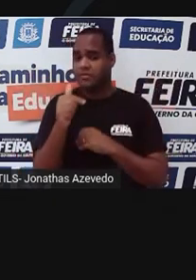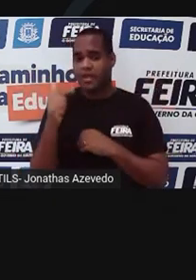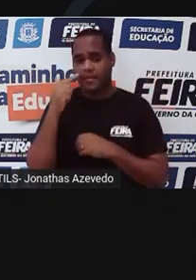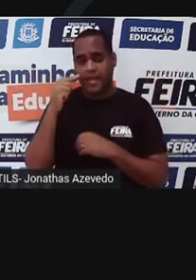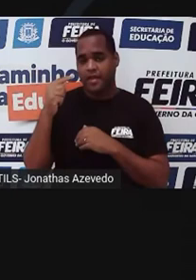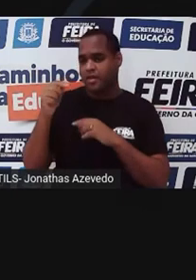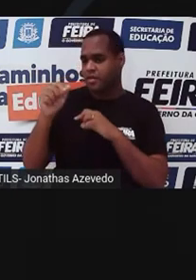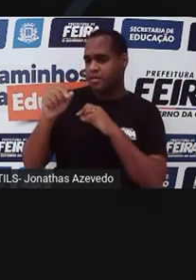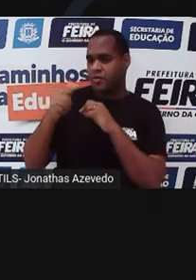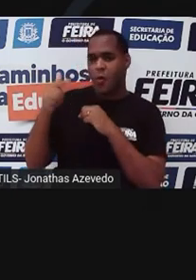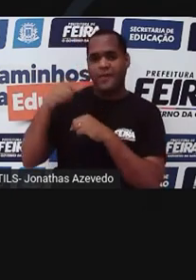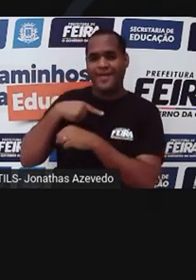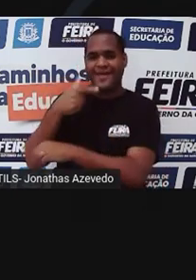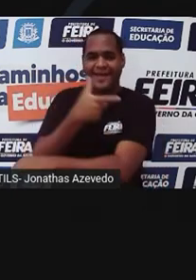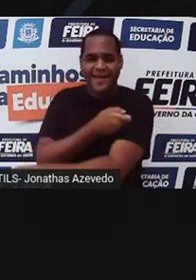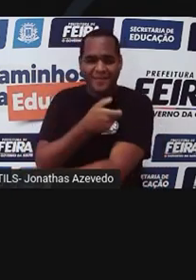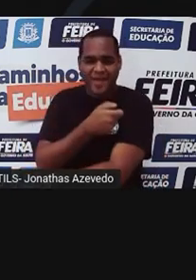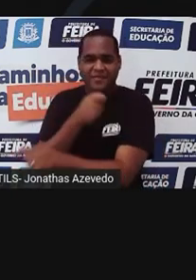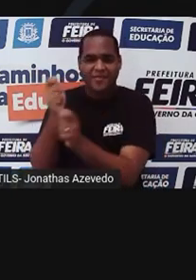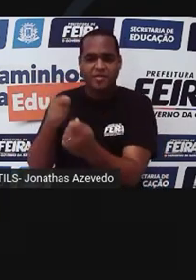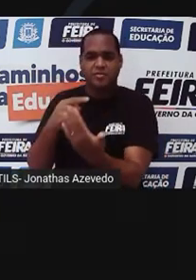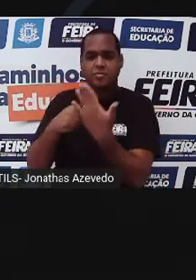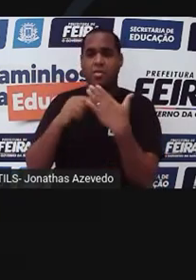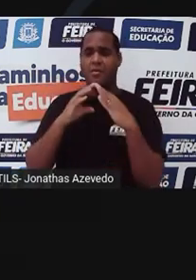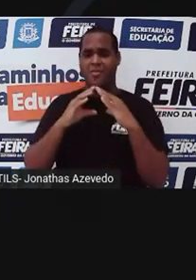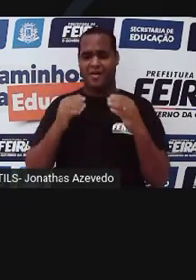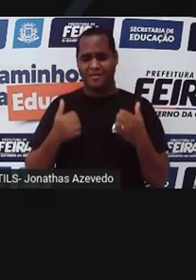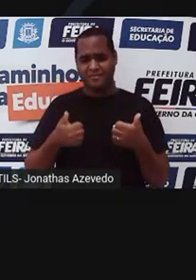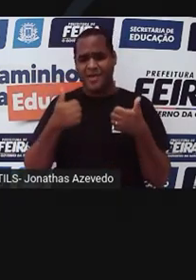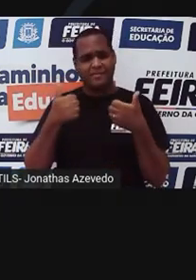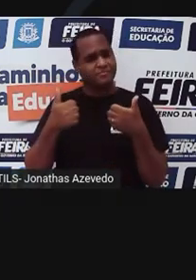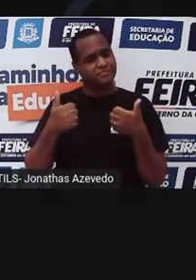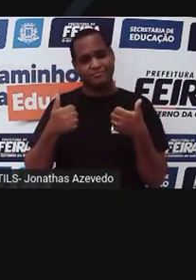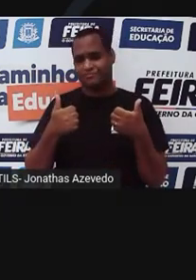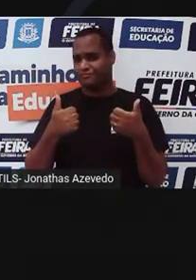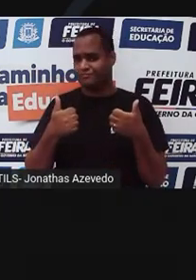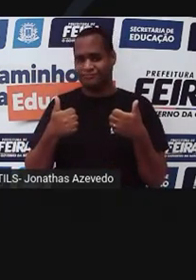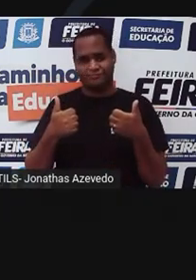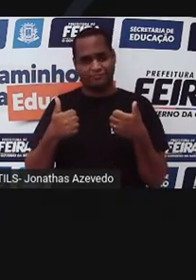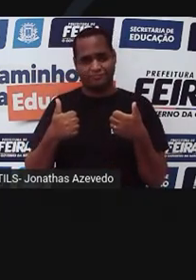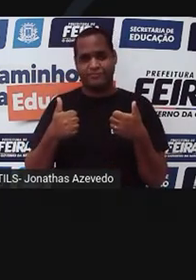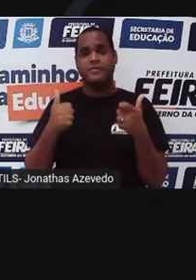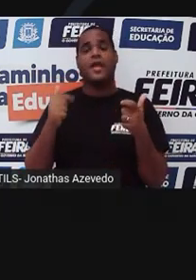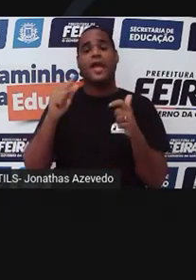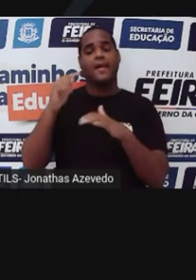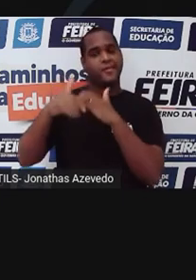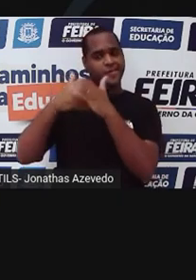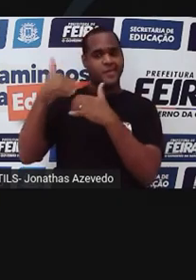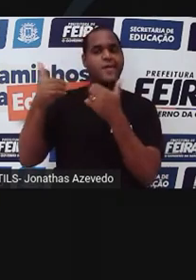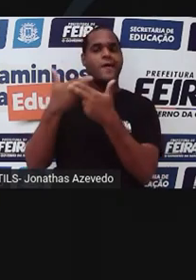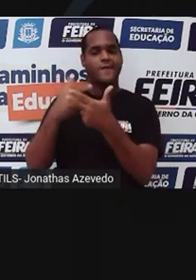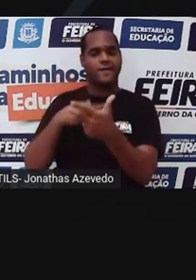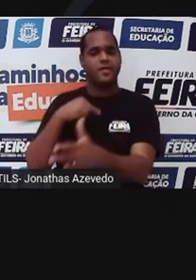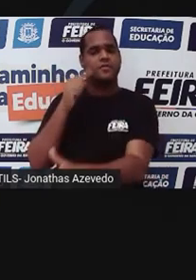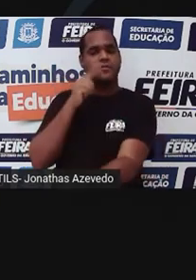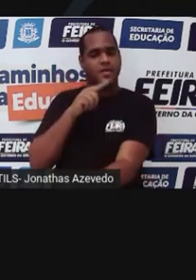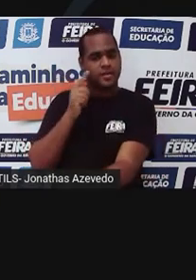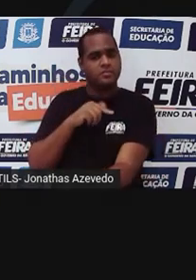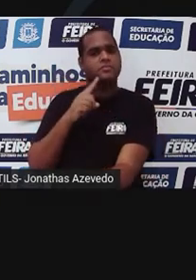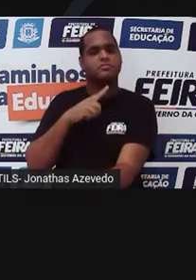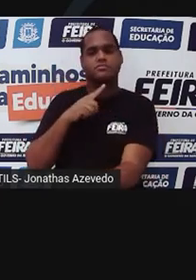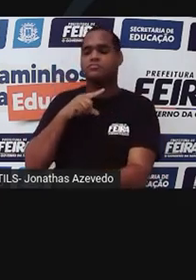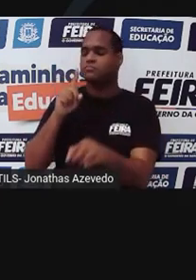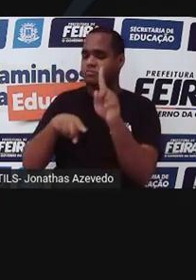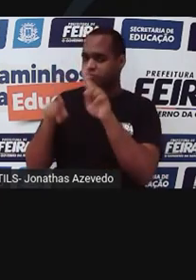uma droga que acabe com o vírus completamente. O tratamento evoluiu muito, nós conseguimos controlar a